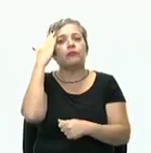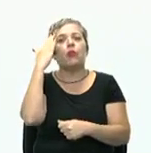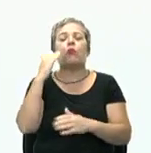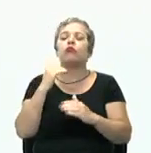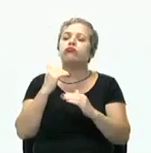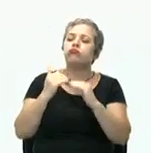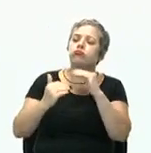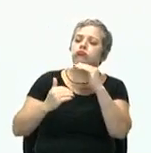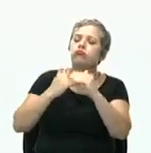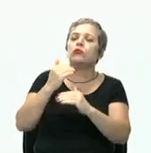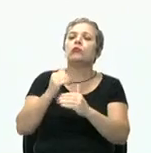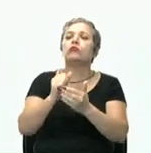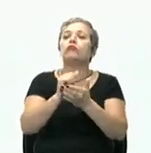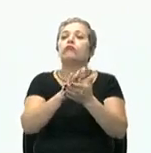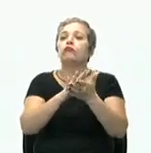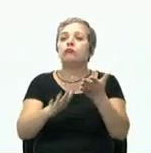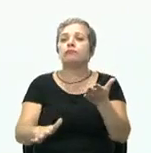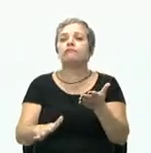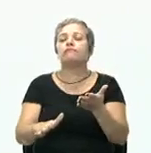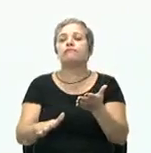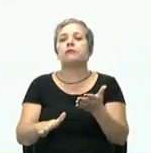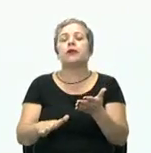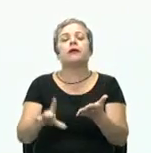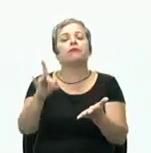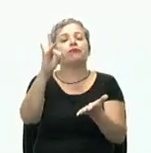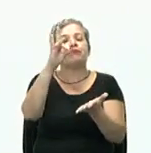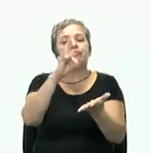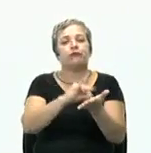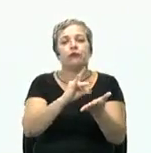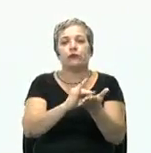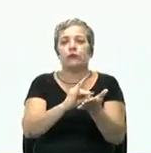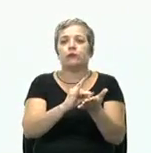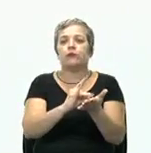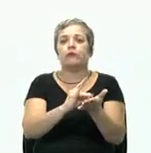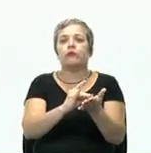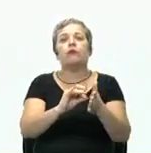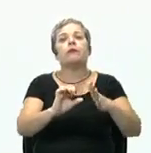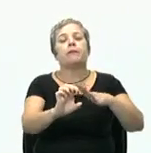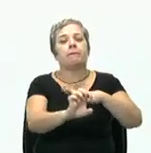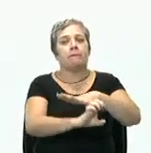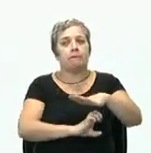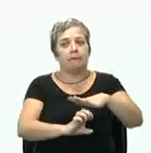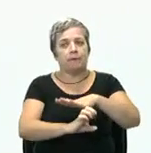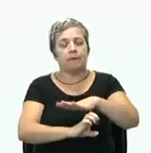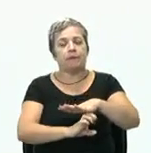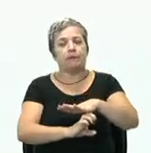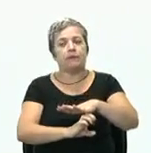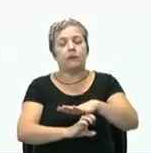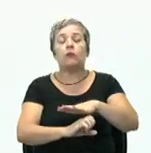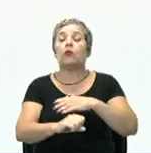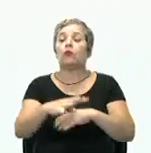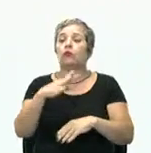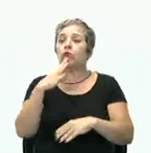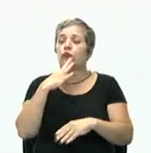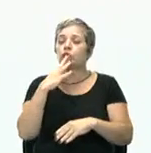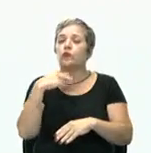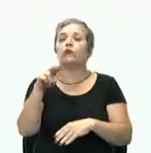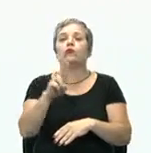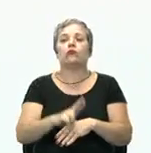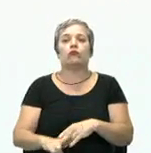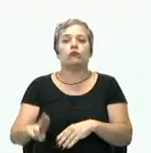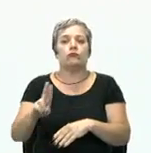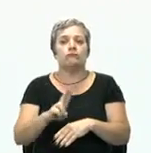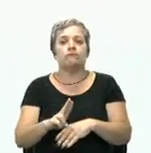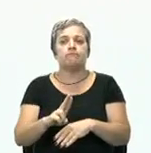processos burocráticos para oficializar um empreendimento. E para eu conhecer eu posso utilizar,